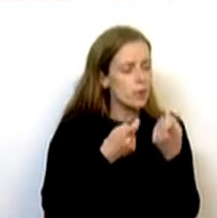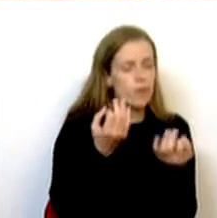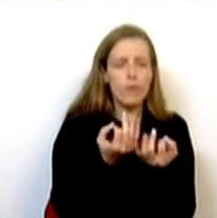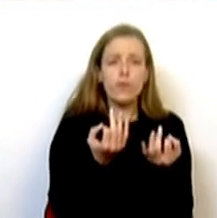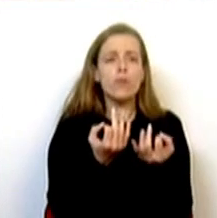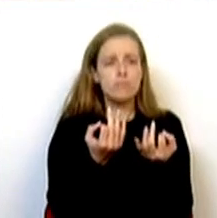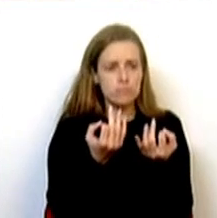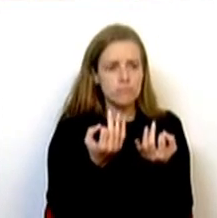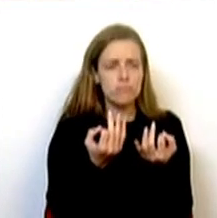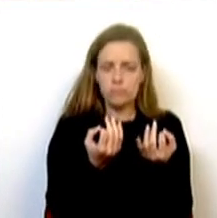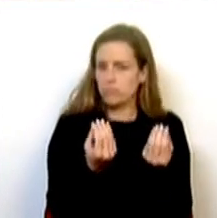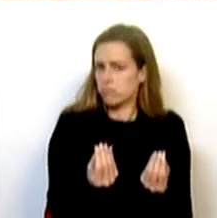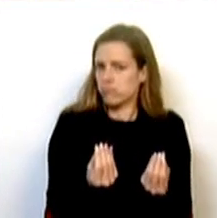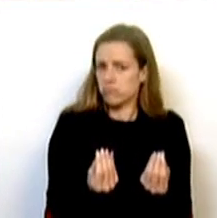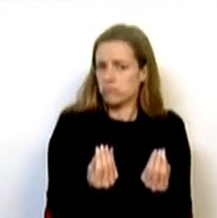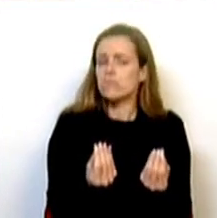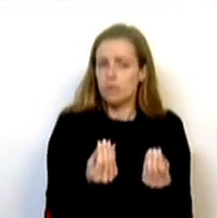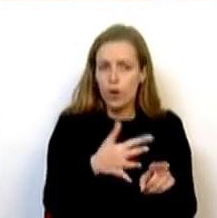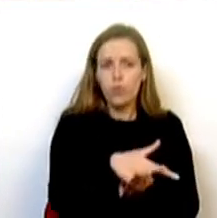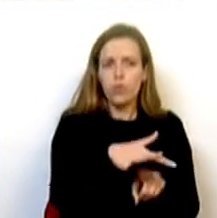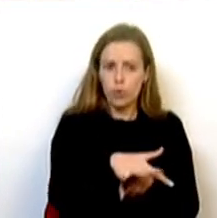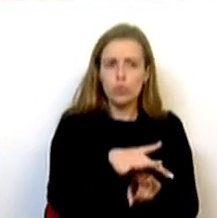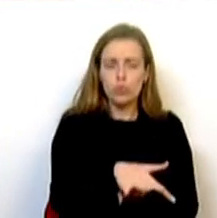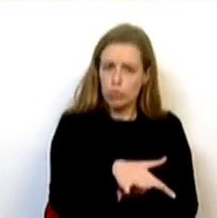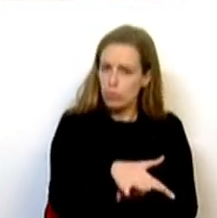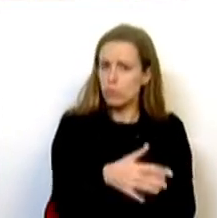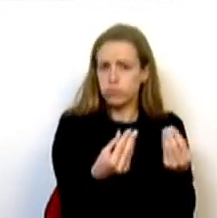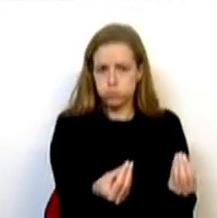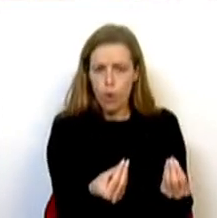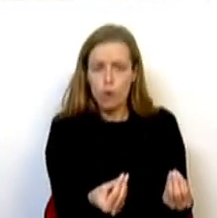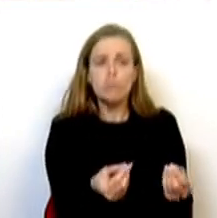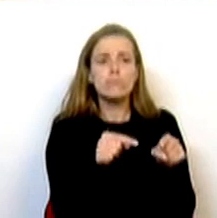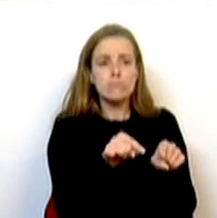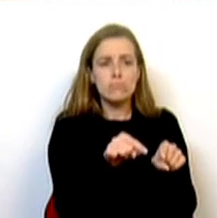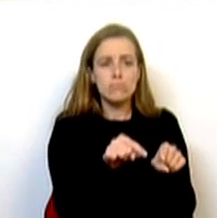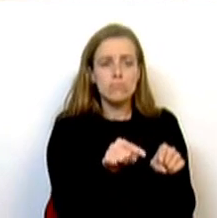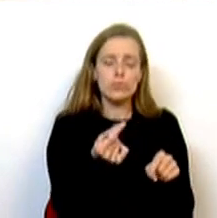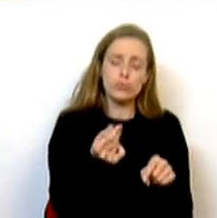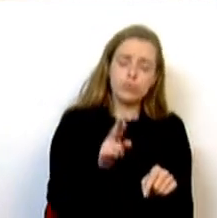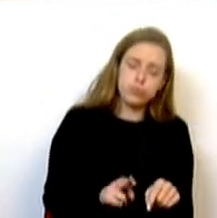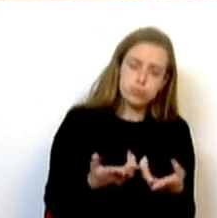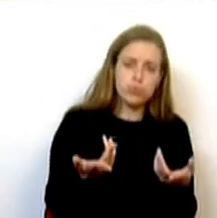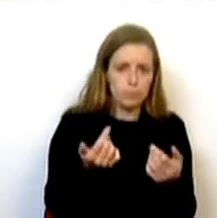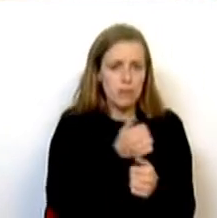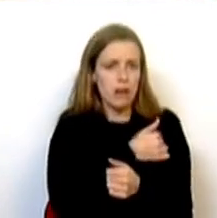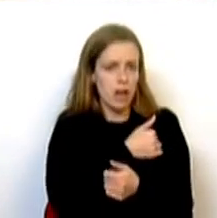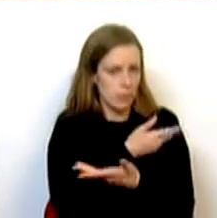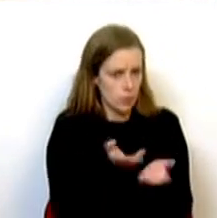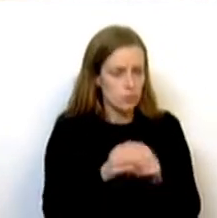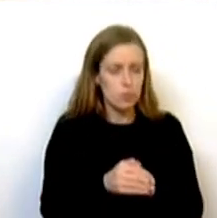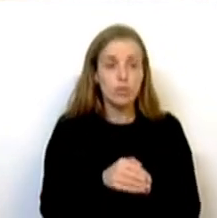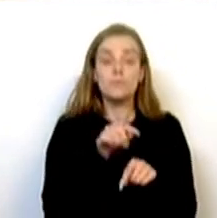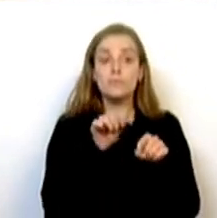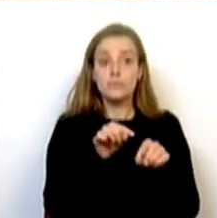gerou e teve efeitos perniciosos no valor, no preço das habitações. E por isso, nesta